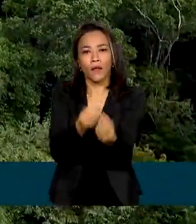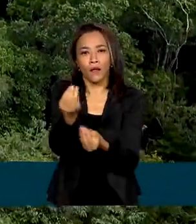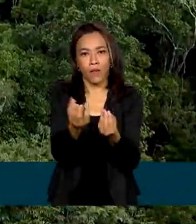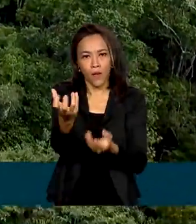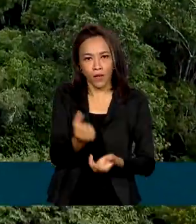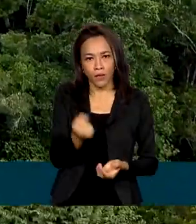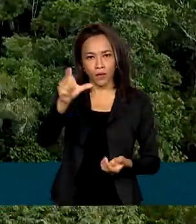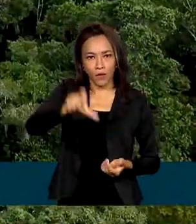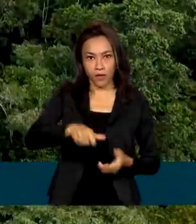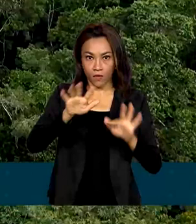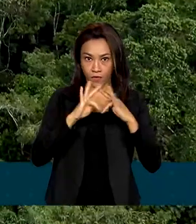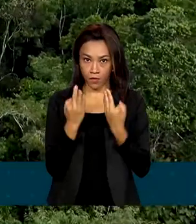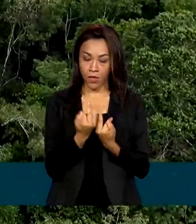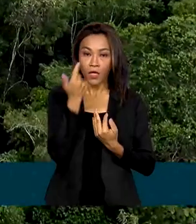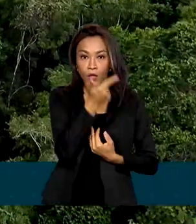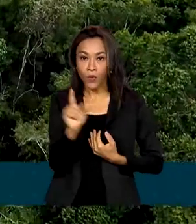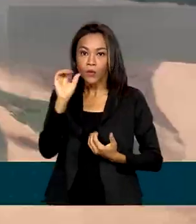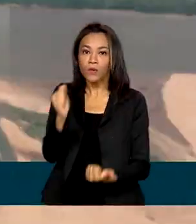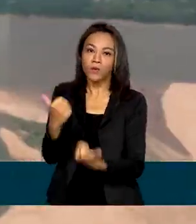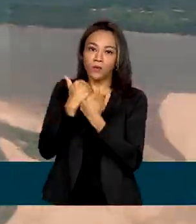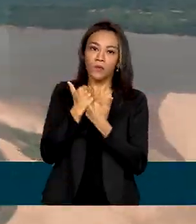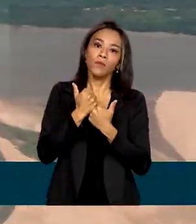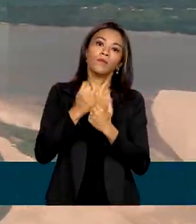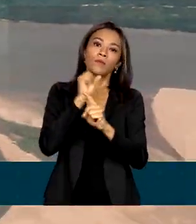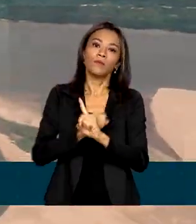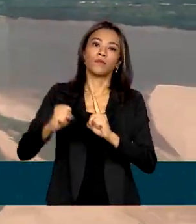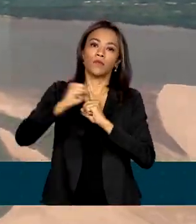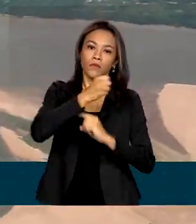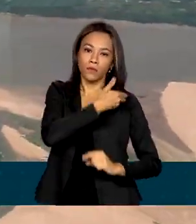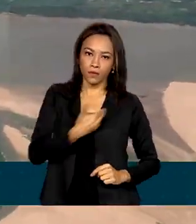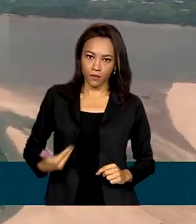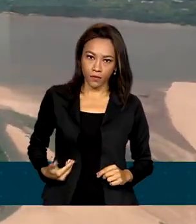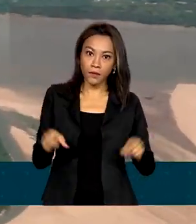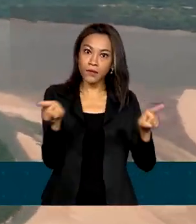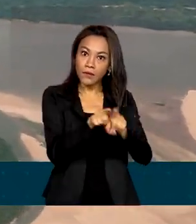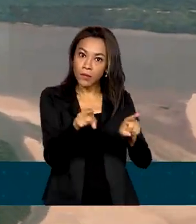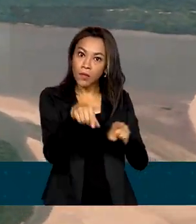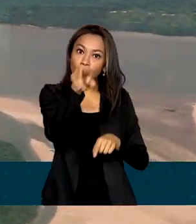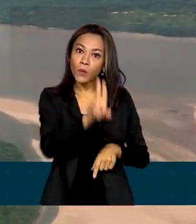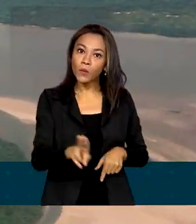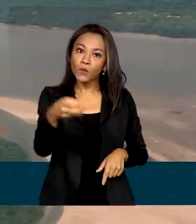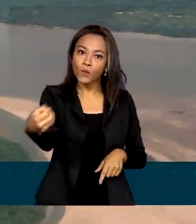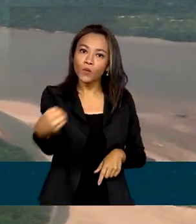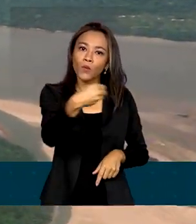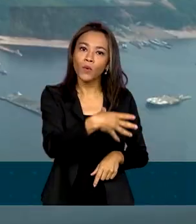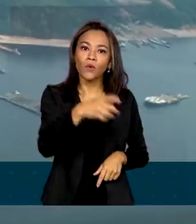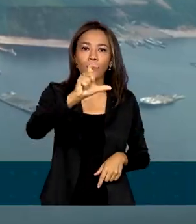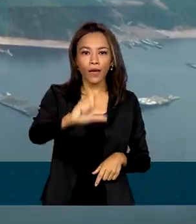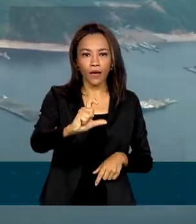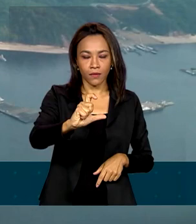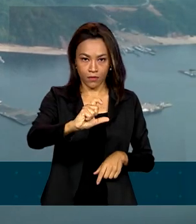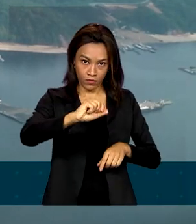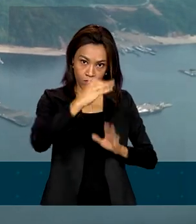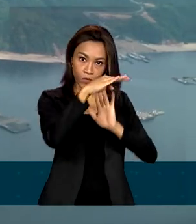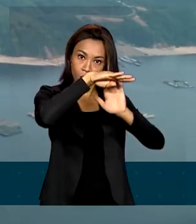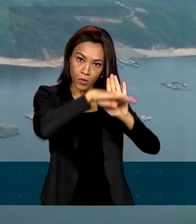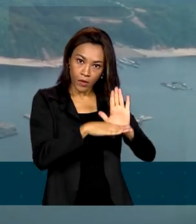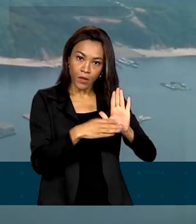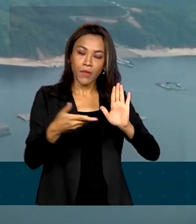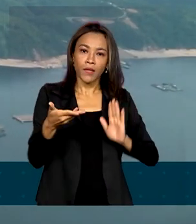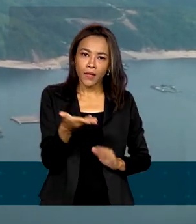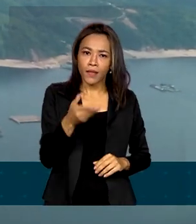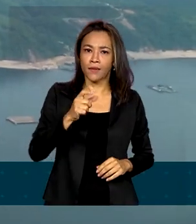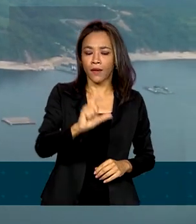Família e outros benefícios sociais. E também sobre o uso do novo cartão do programa, que agora passa a